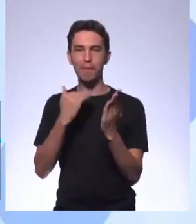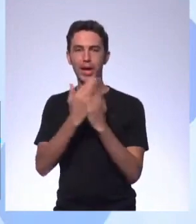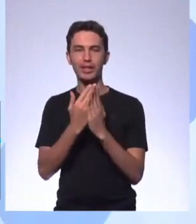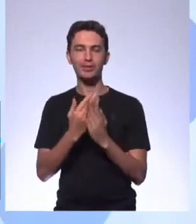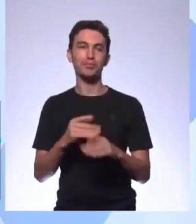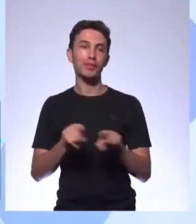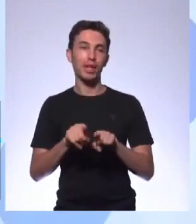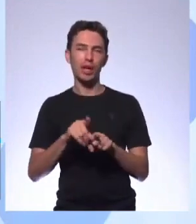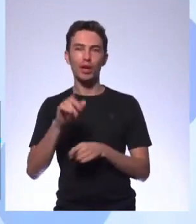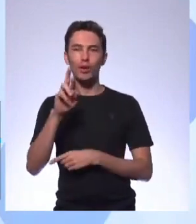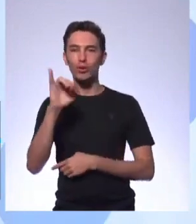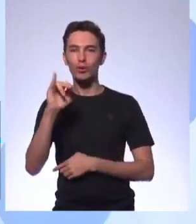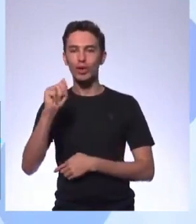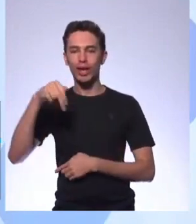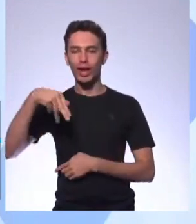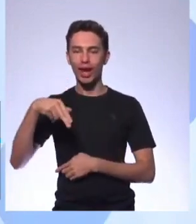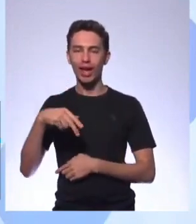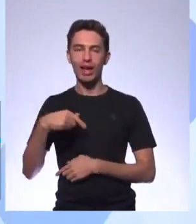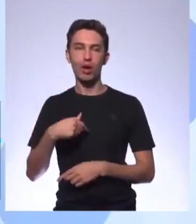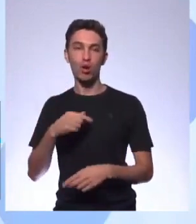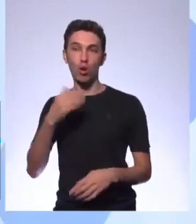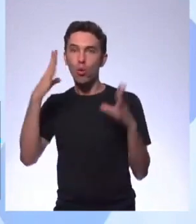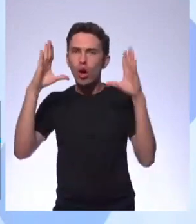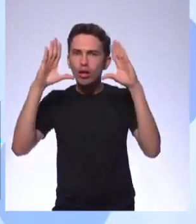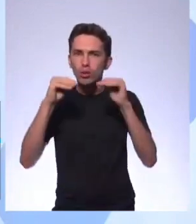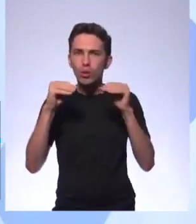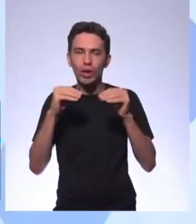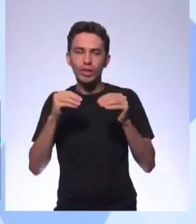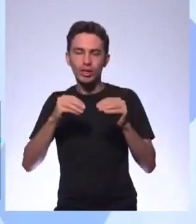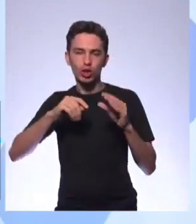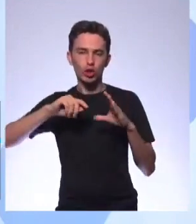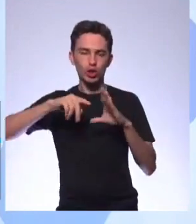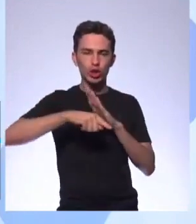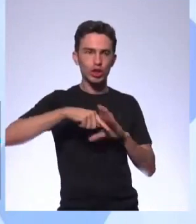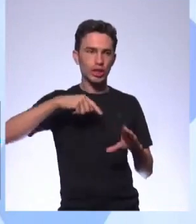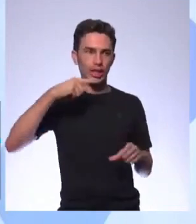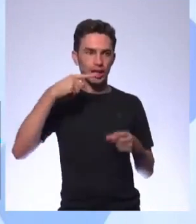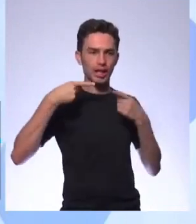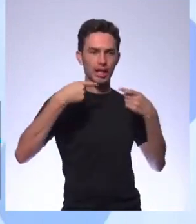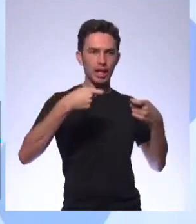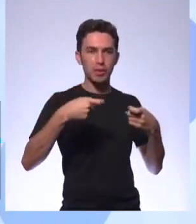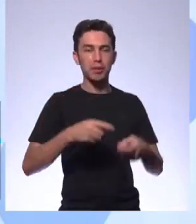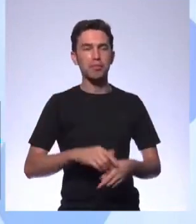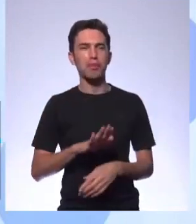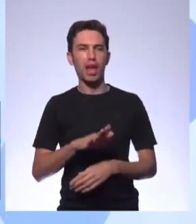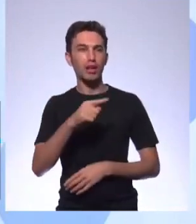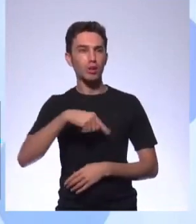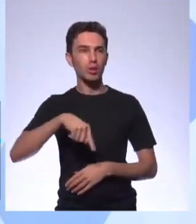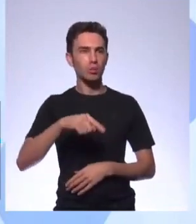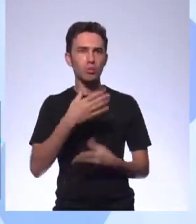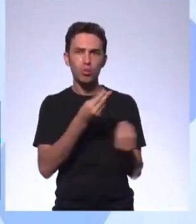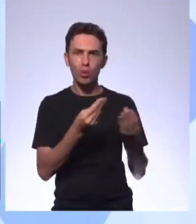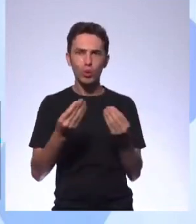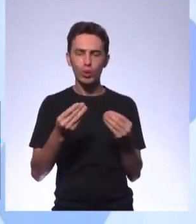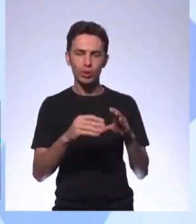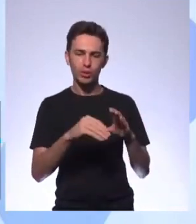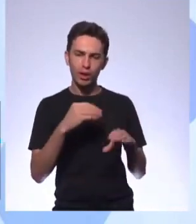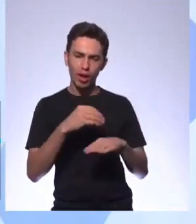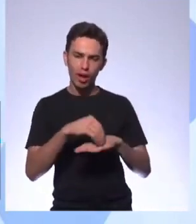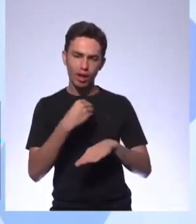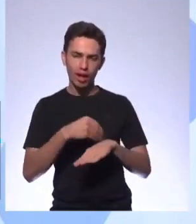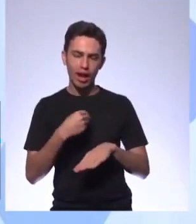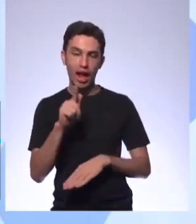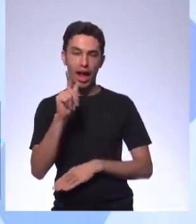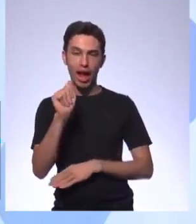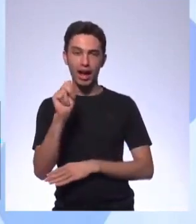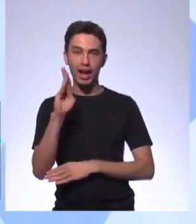é o filme, né? Uma Noite de Crime, pois é para fazer uma reflexão. Mais, mais, mais, nossa, muita coisa. Olha, a